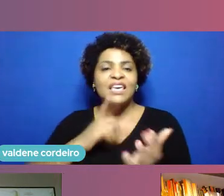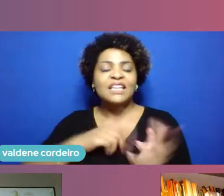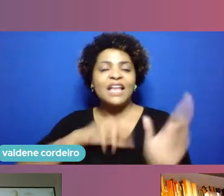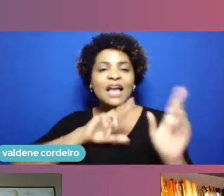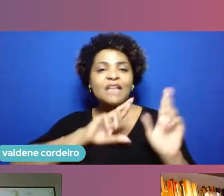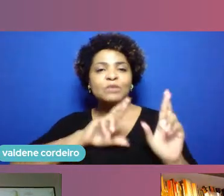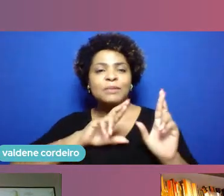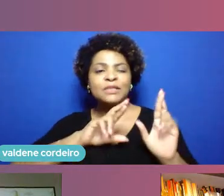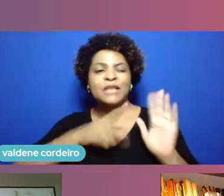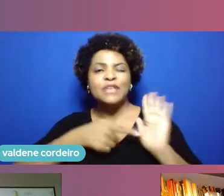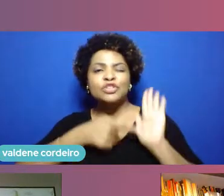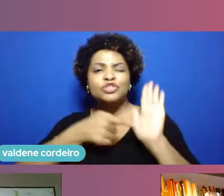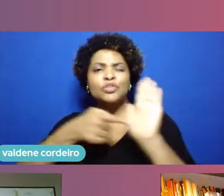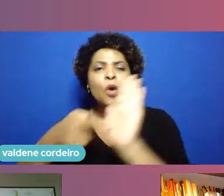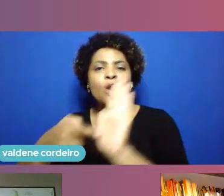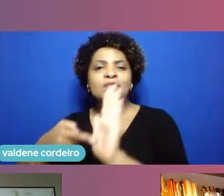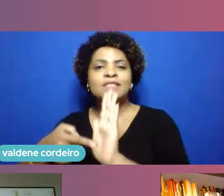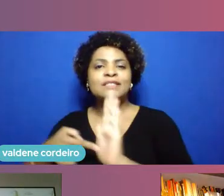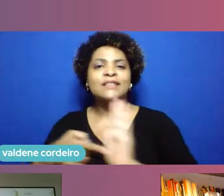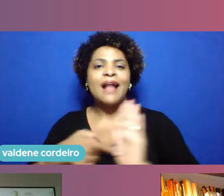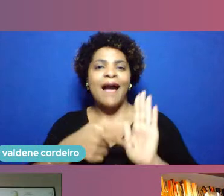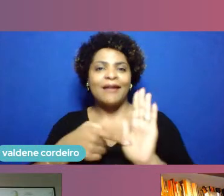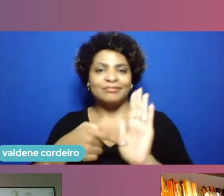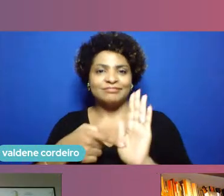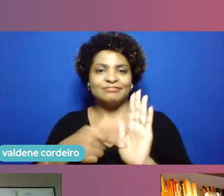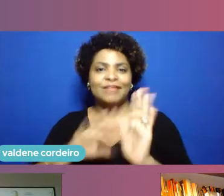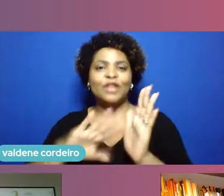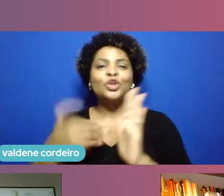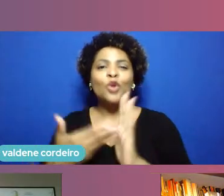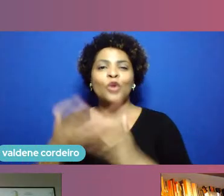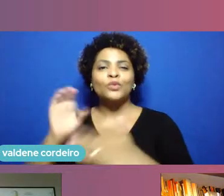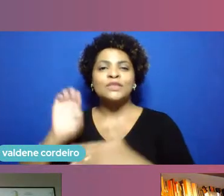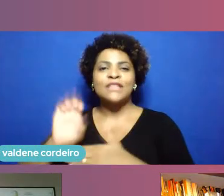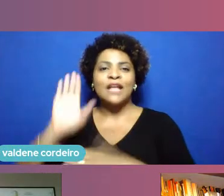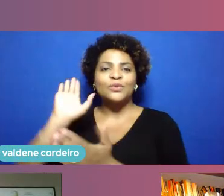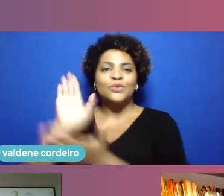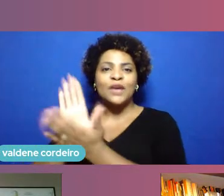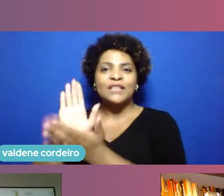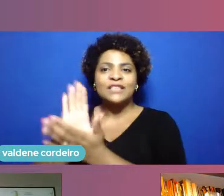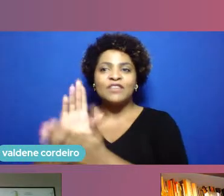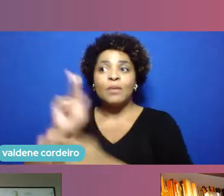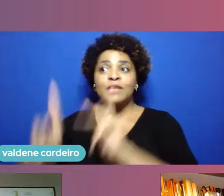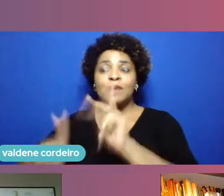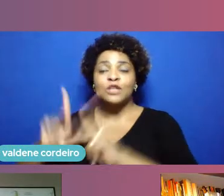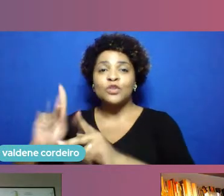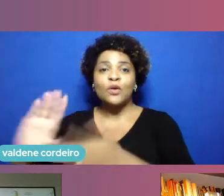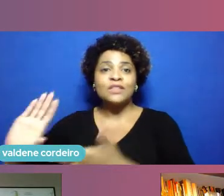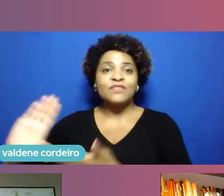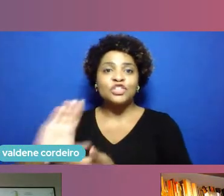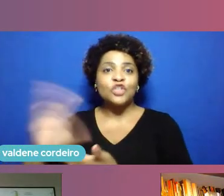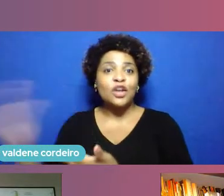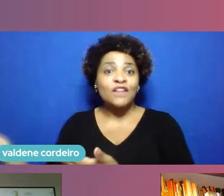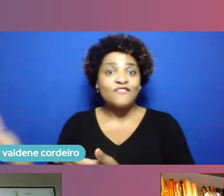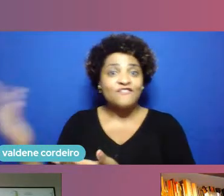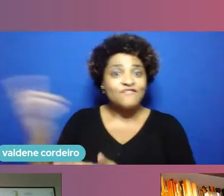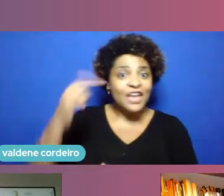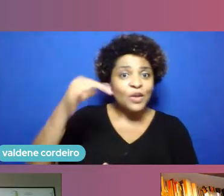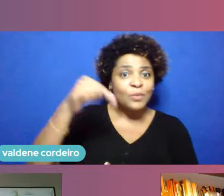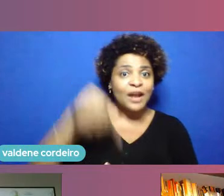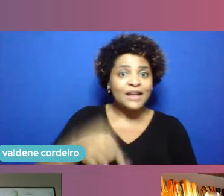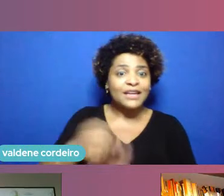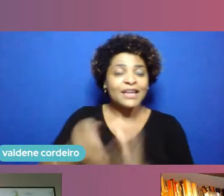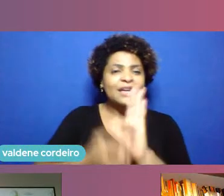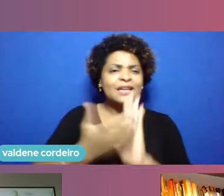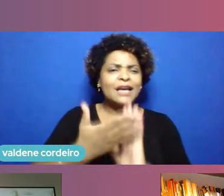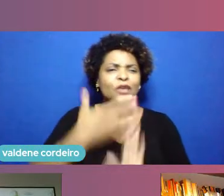mostrar as oportunidades que tem aqui no Recife para que os investidores venham para cá para a cidade criar um ambiente aqui de melhoria do ambiente de negócio